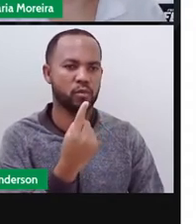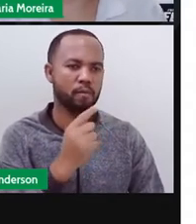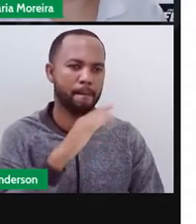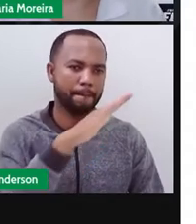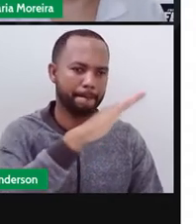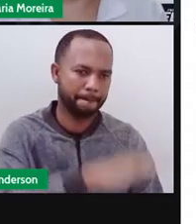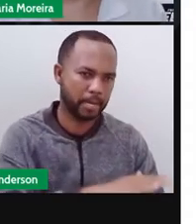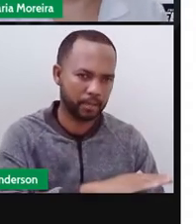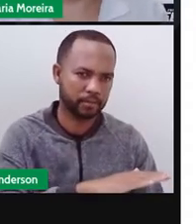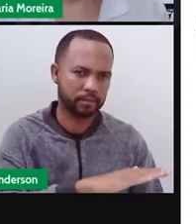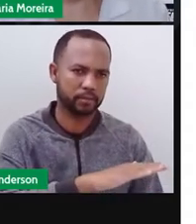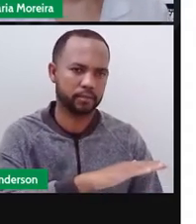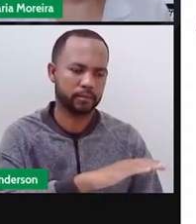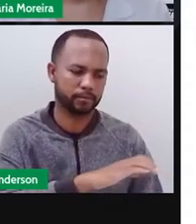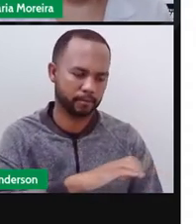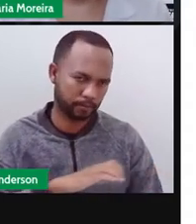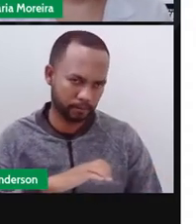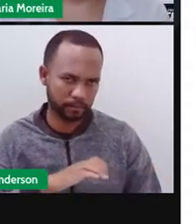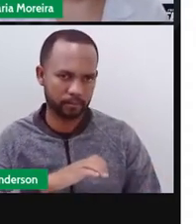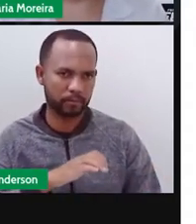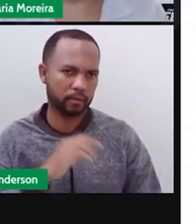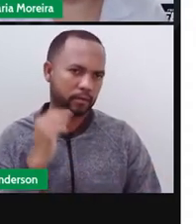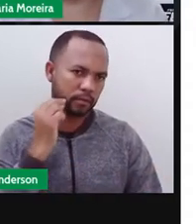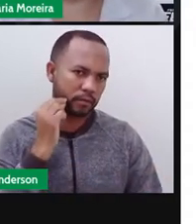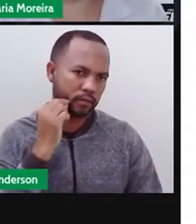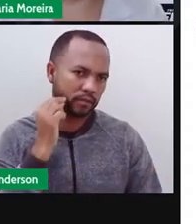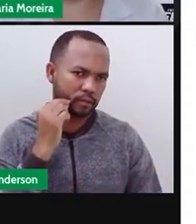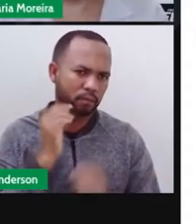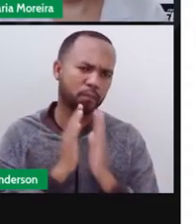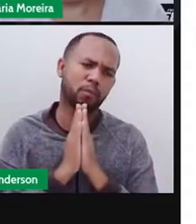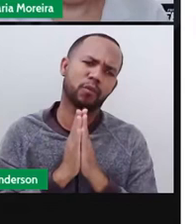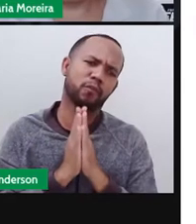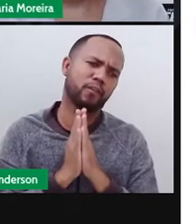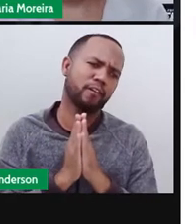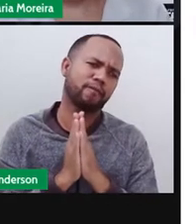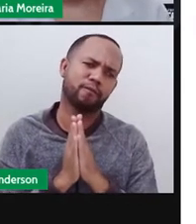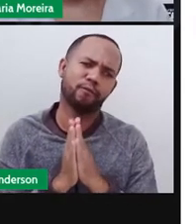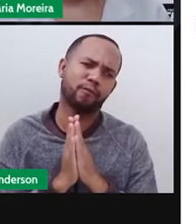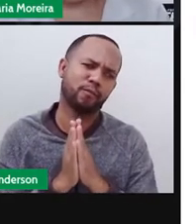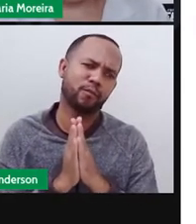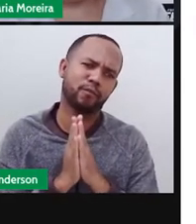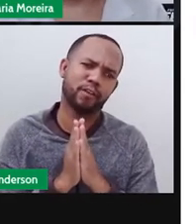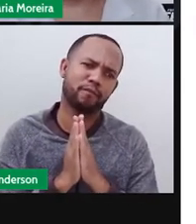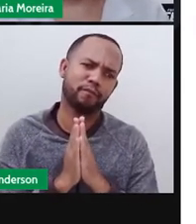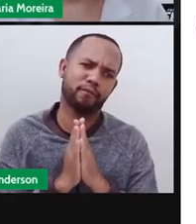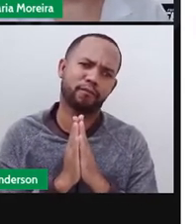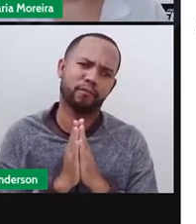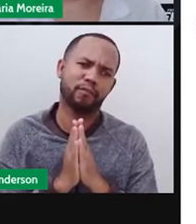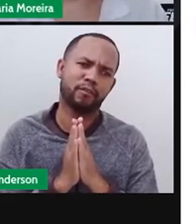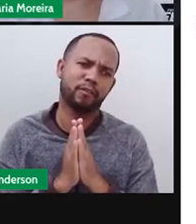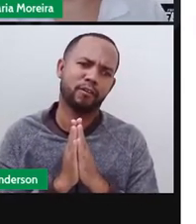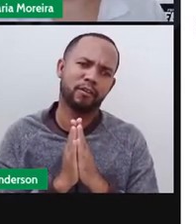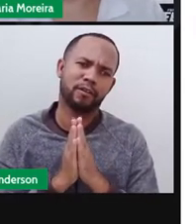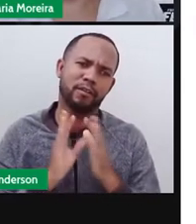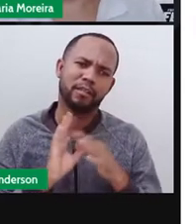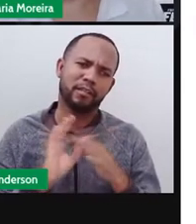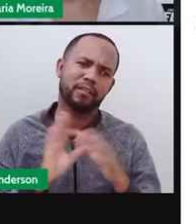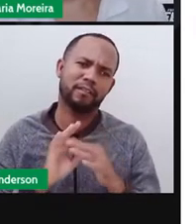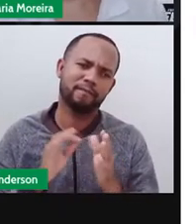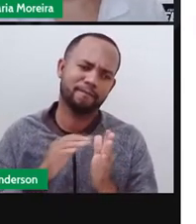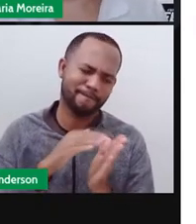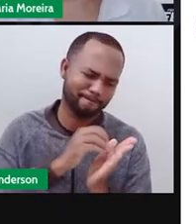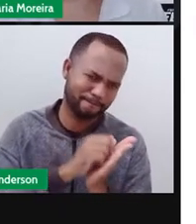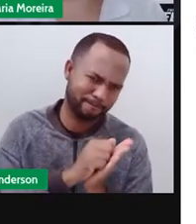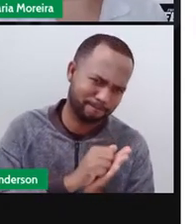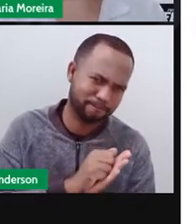debaixo da pata. Tanto o ratinho pediu e implorou que o leão desistiu de esmagá-lo